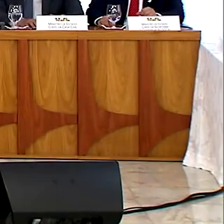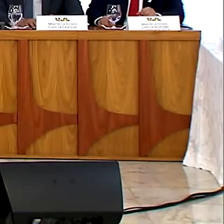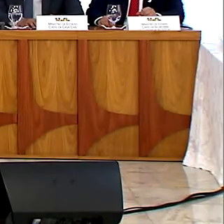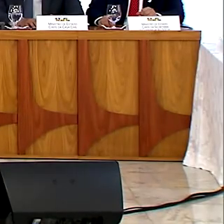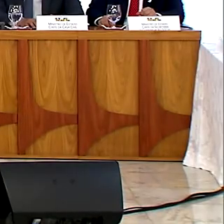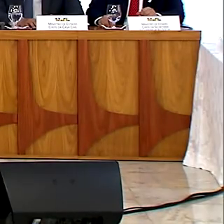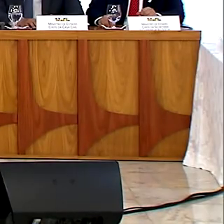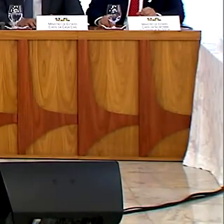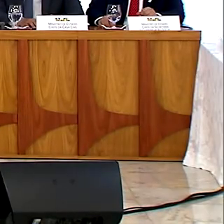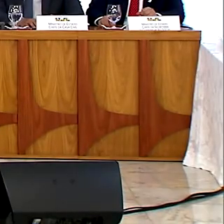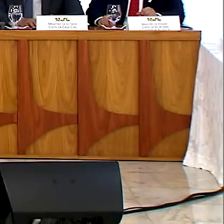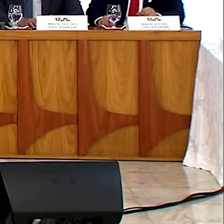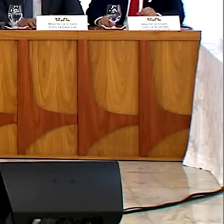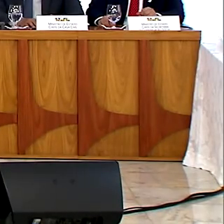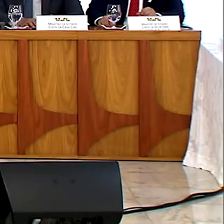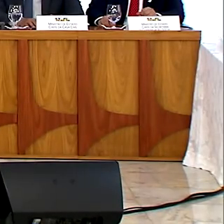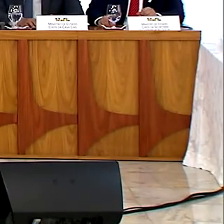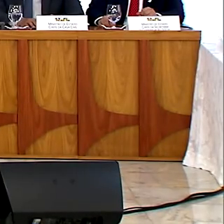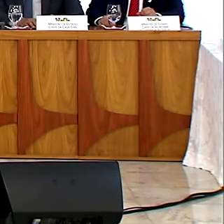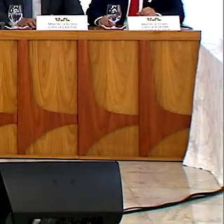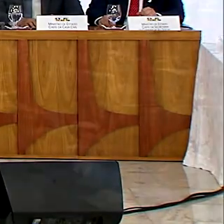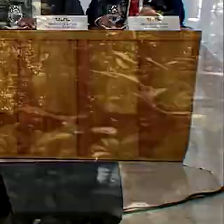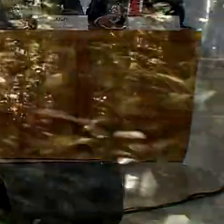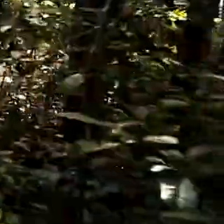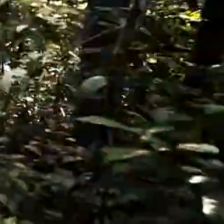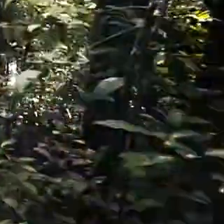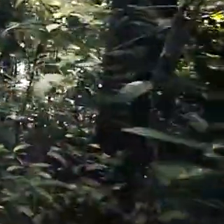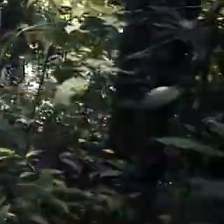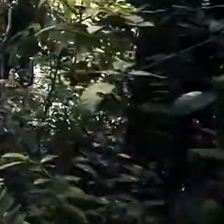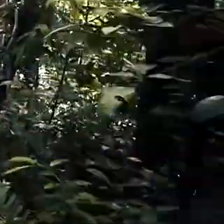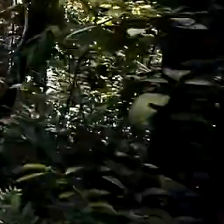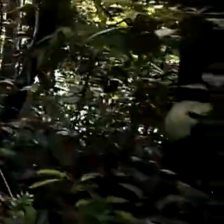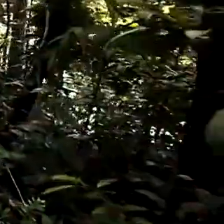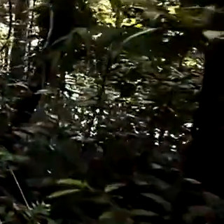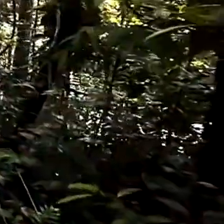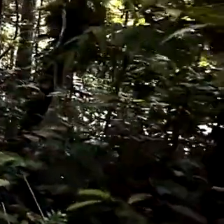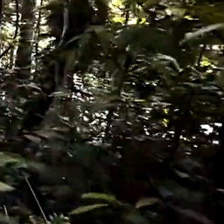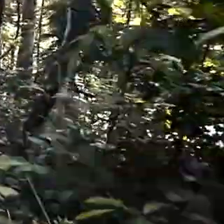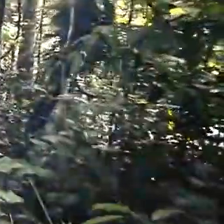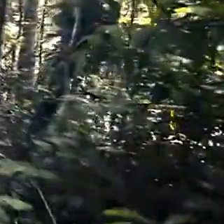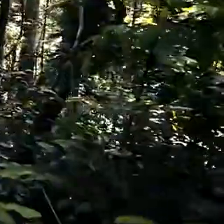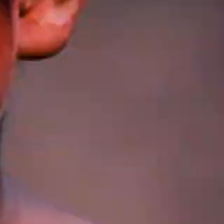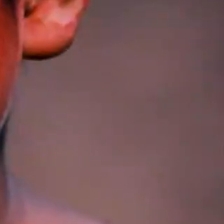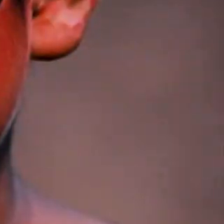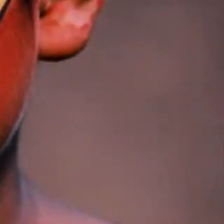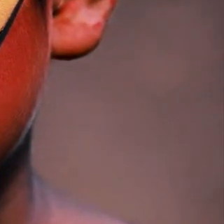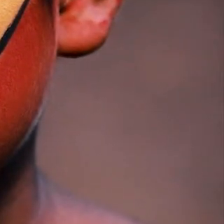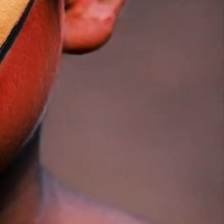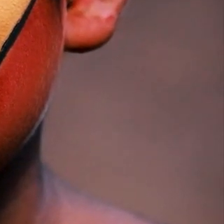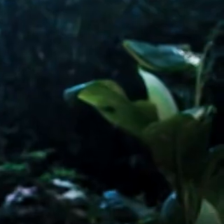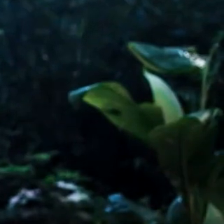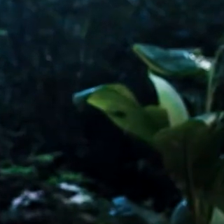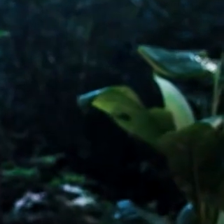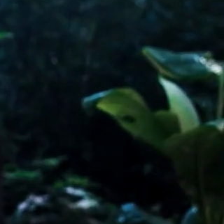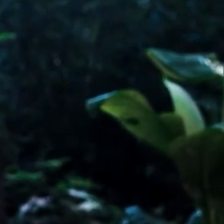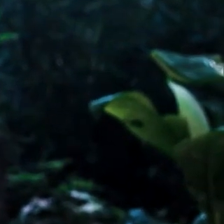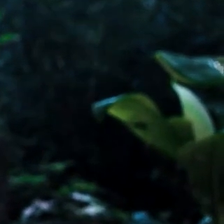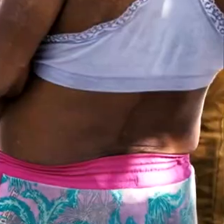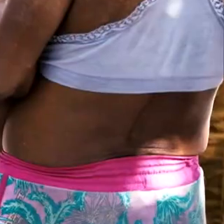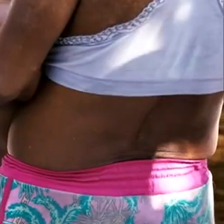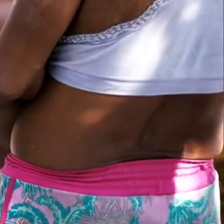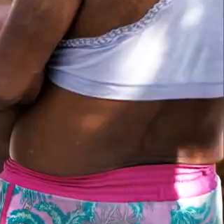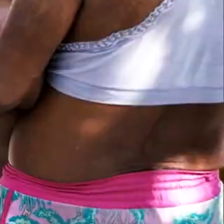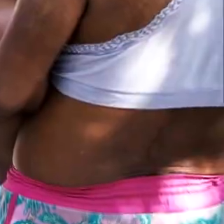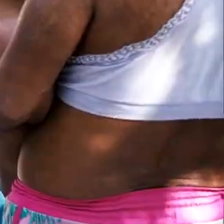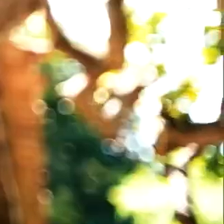conciliar crescimento econômico e inclusão social. E na reportagem especial sobre os primeiros dias de governo, você vai ver as ações de